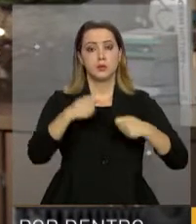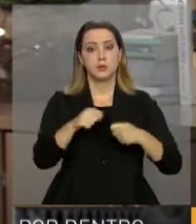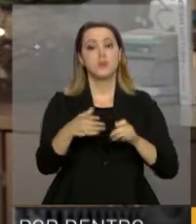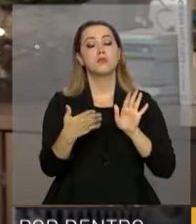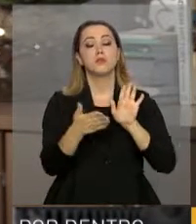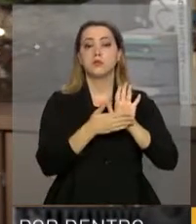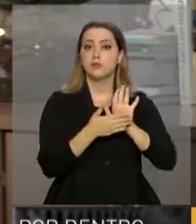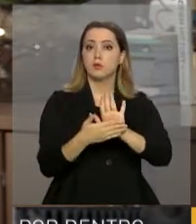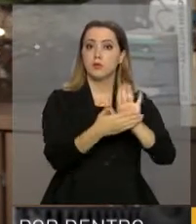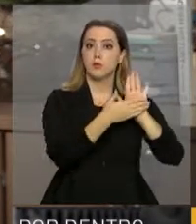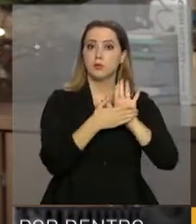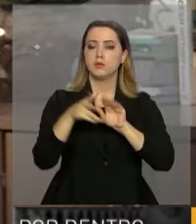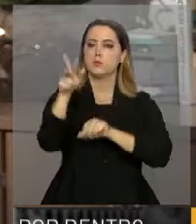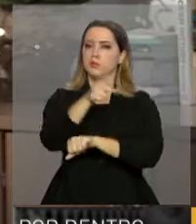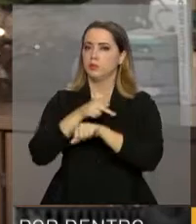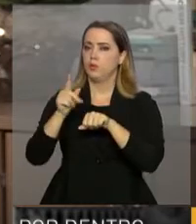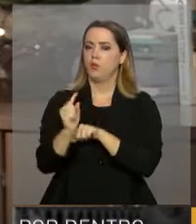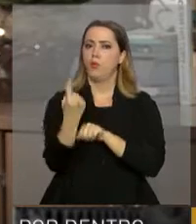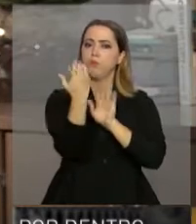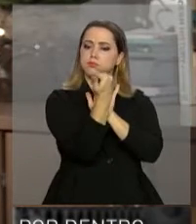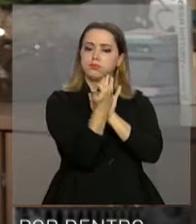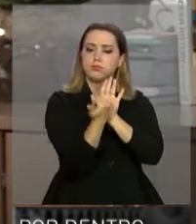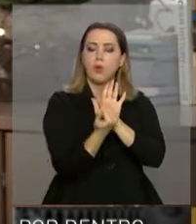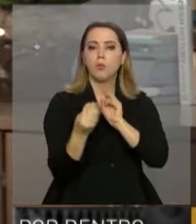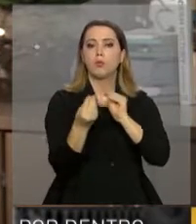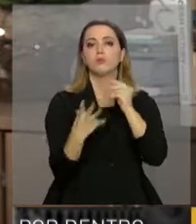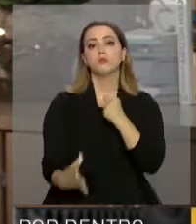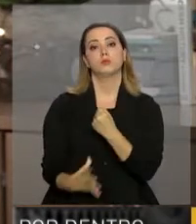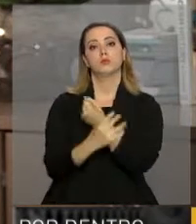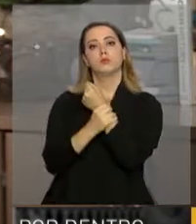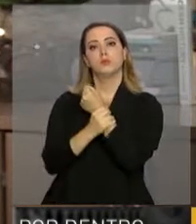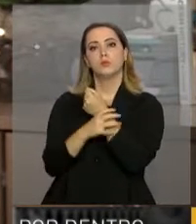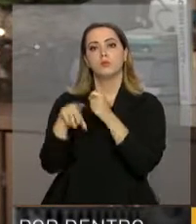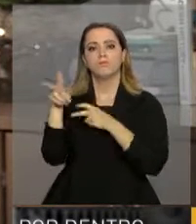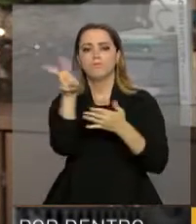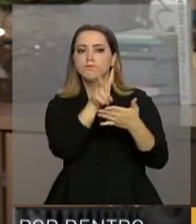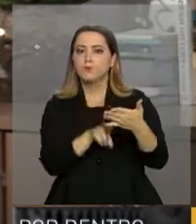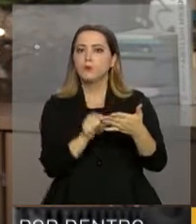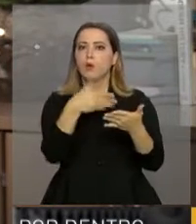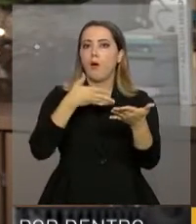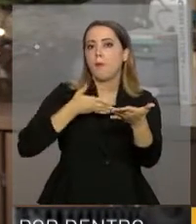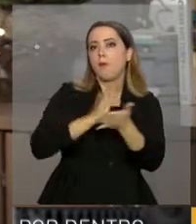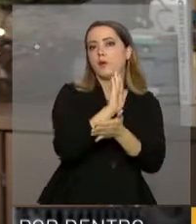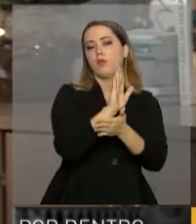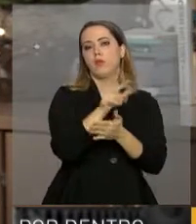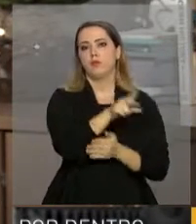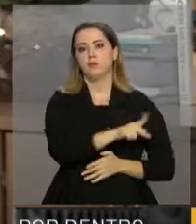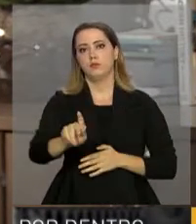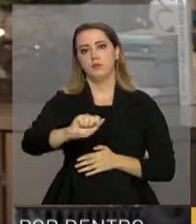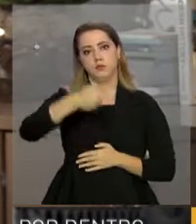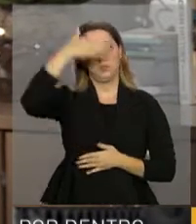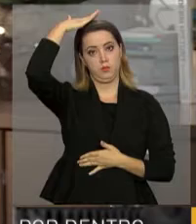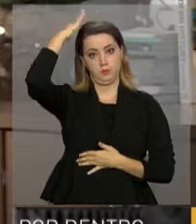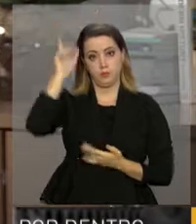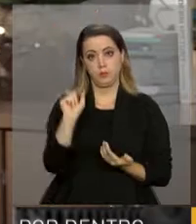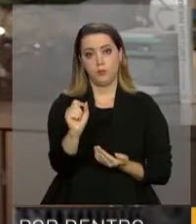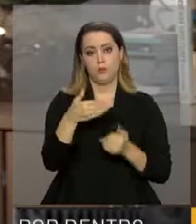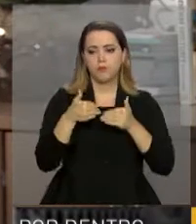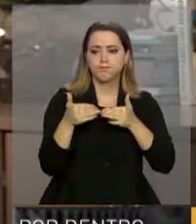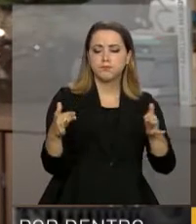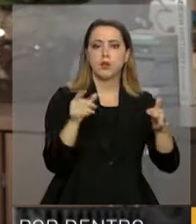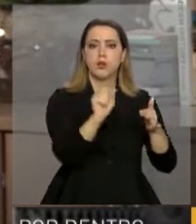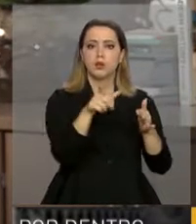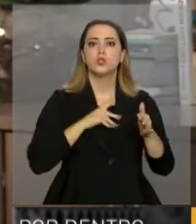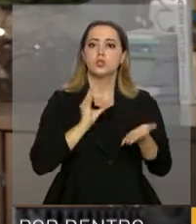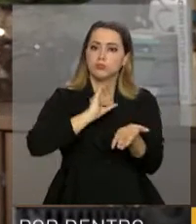apresentando à nação, ao país, um plano de segurança que será avalizado pelo presidente Temer. Esse é um plano abrangente, é um plano que